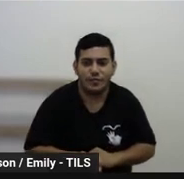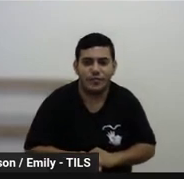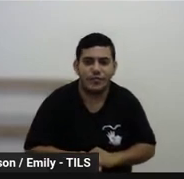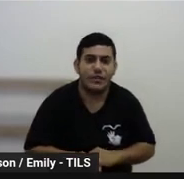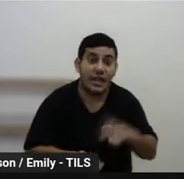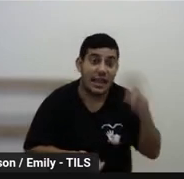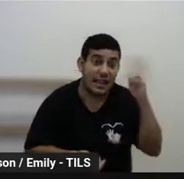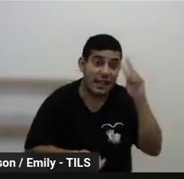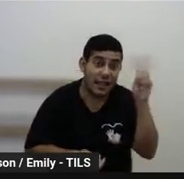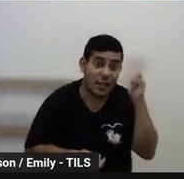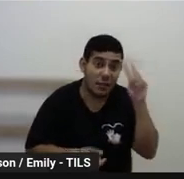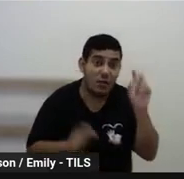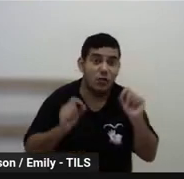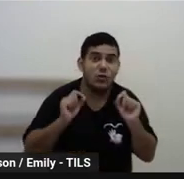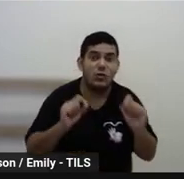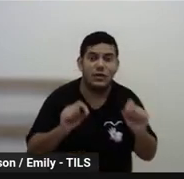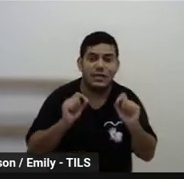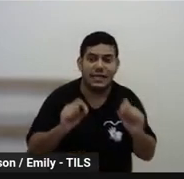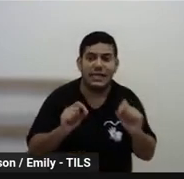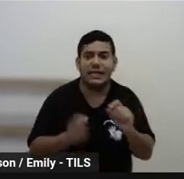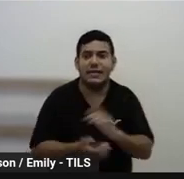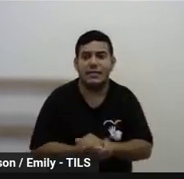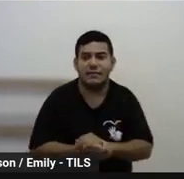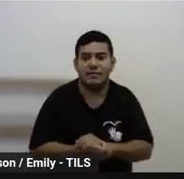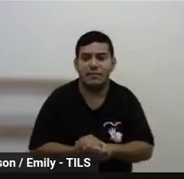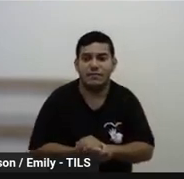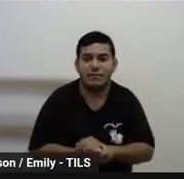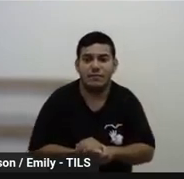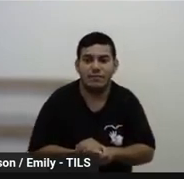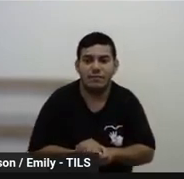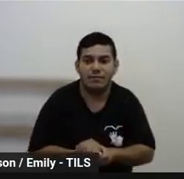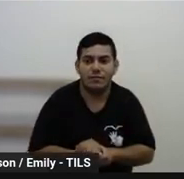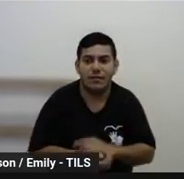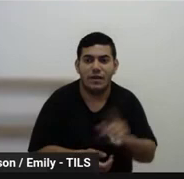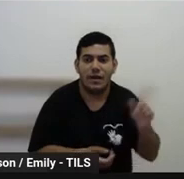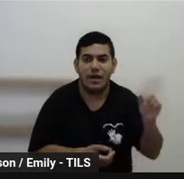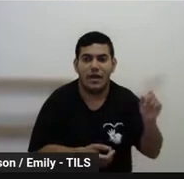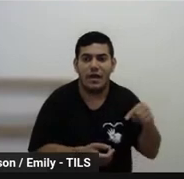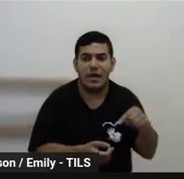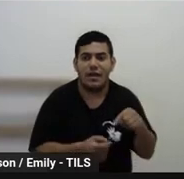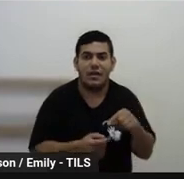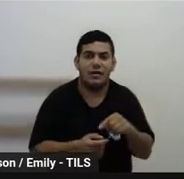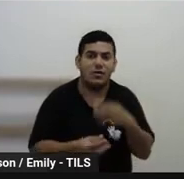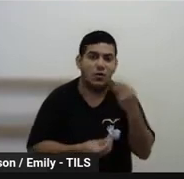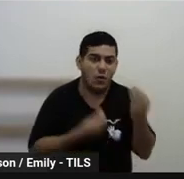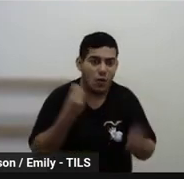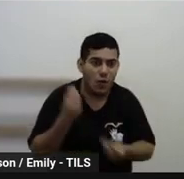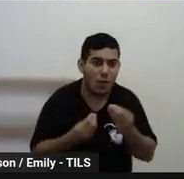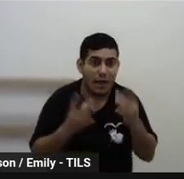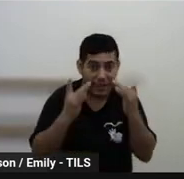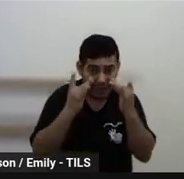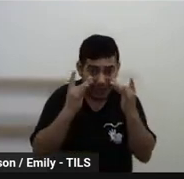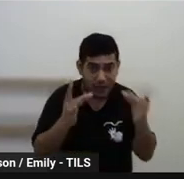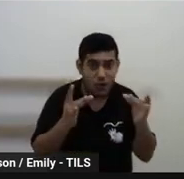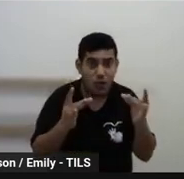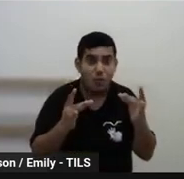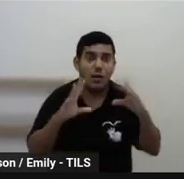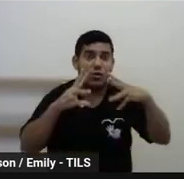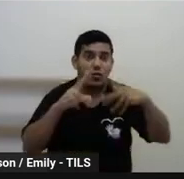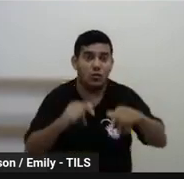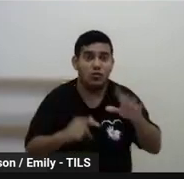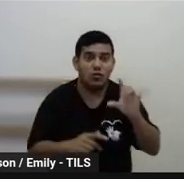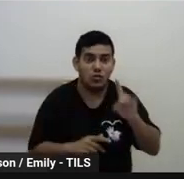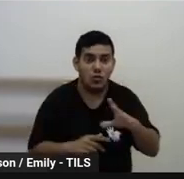lembro de algo que foi falado, né, lá na reunião, de que essa atenção é para com todos, né,